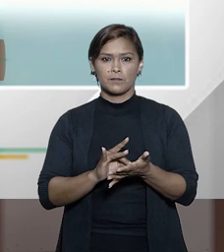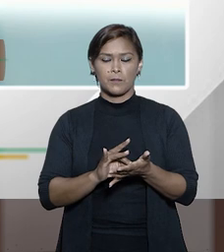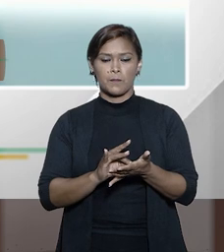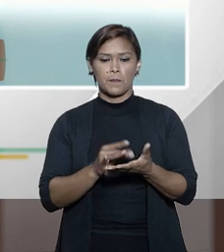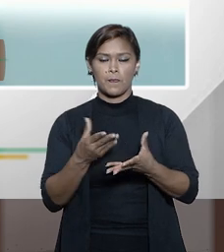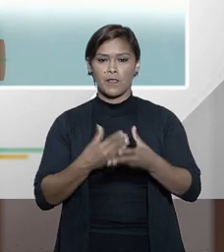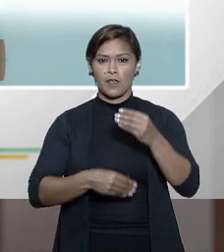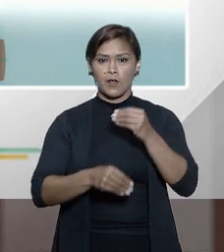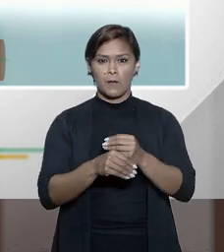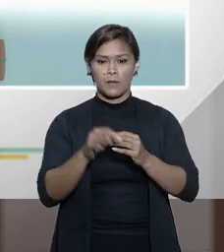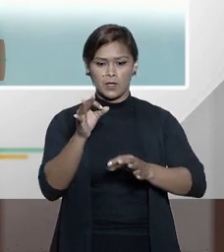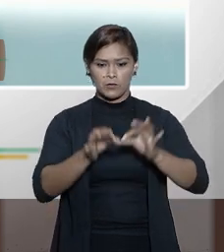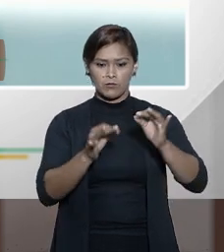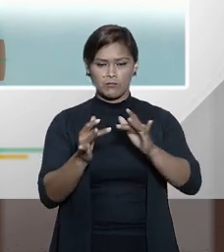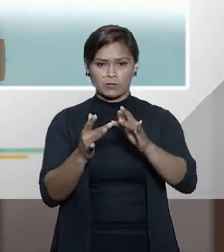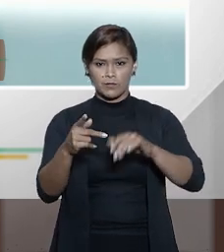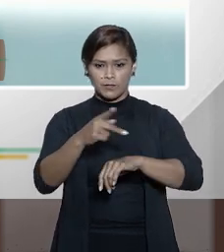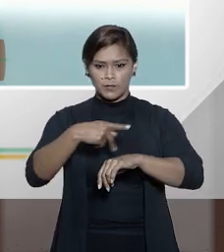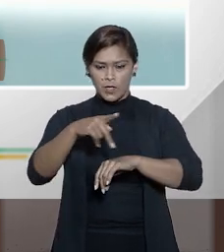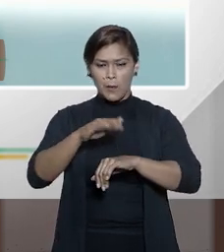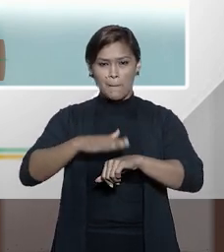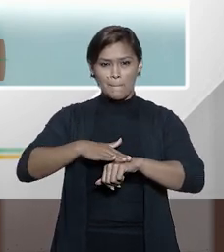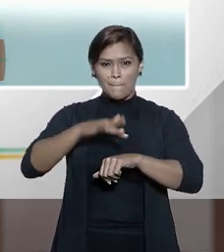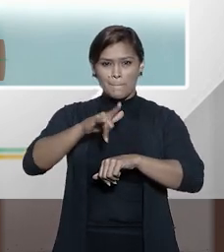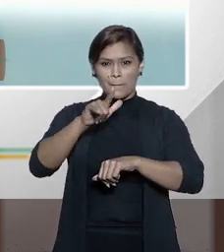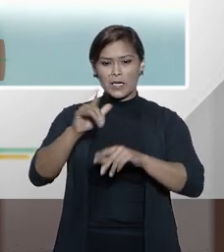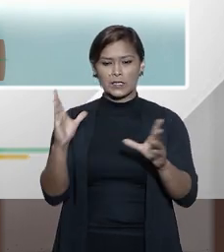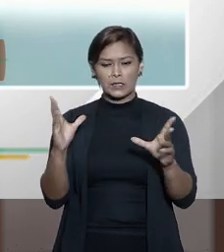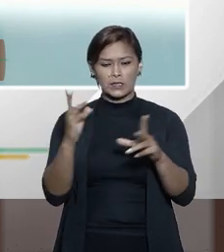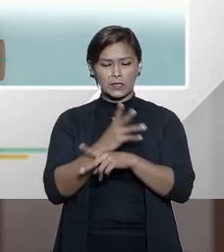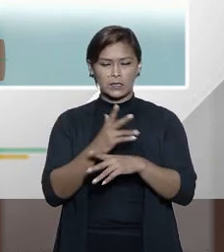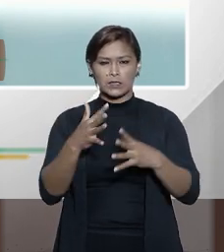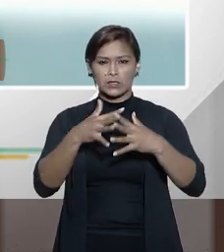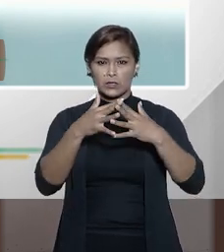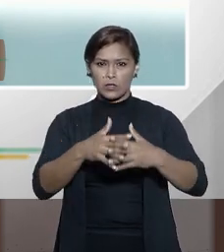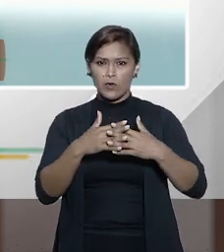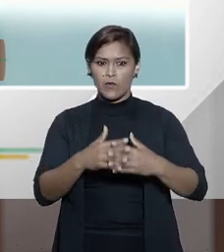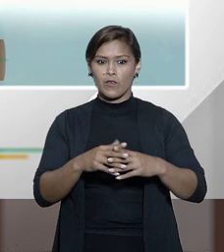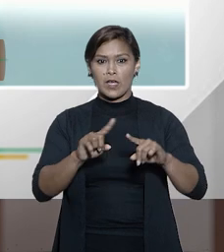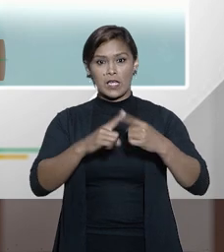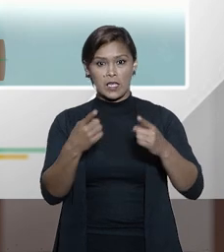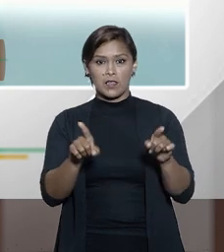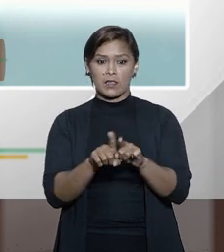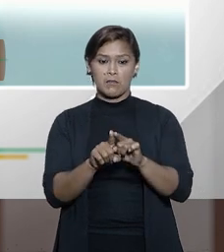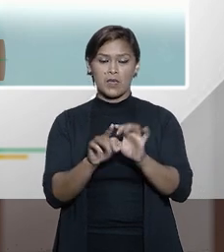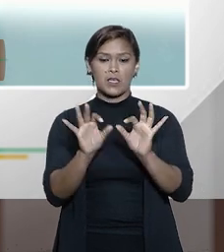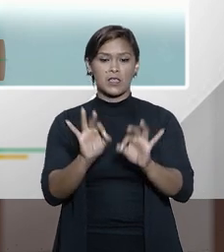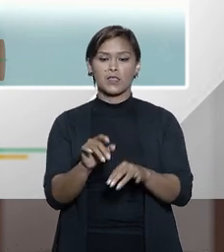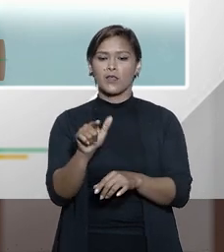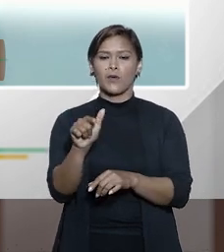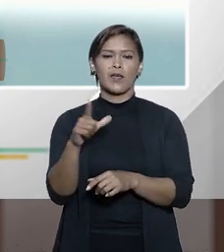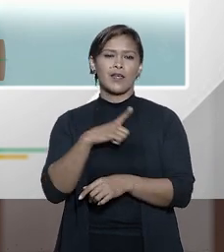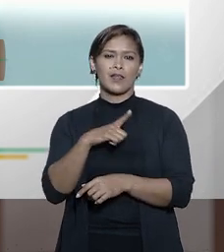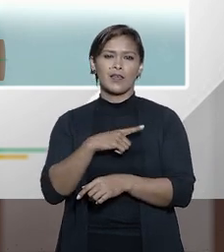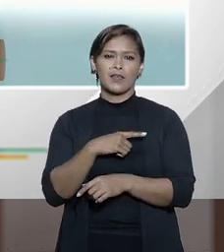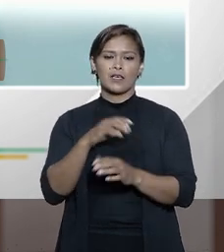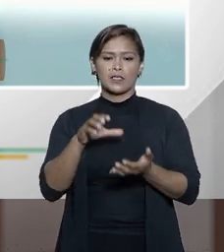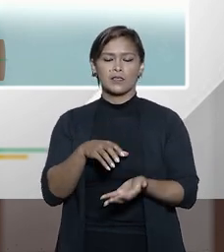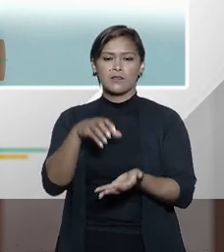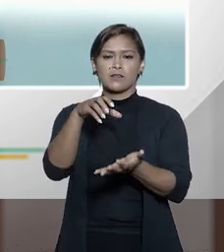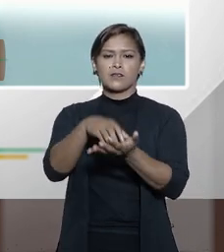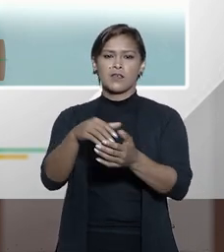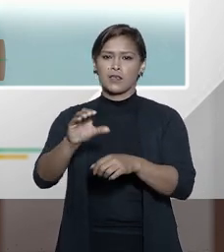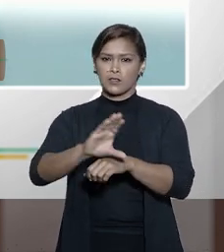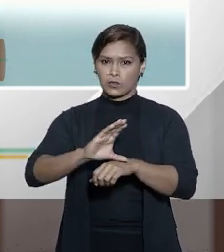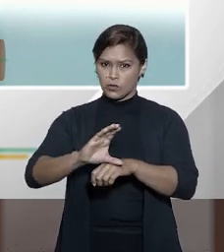a cooperação jurídica internacional mais complexa e mais sofisticada não é aquela que tem sede na